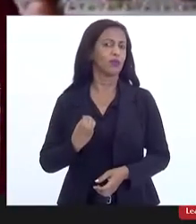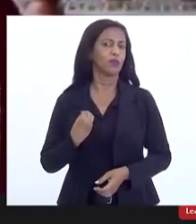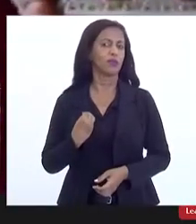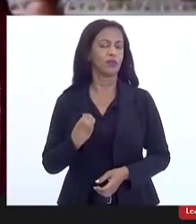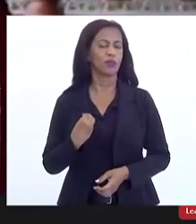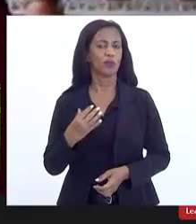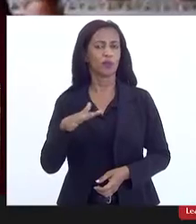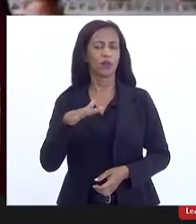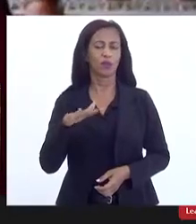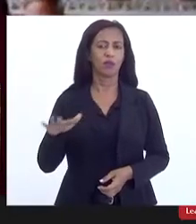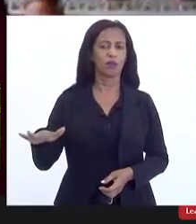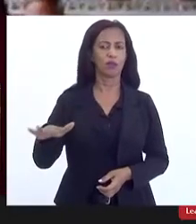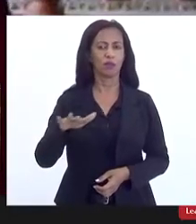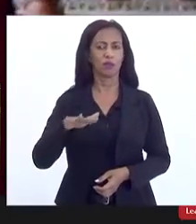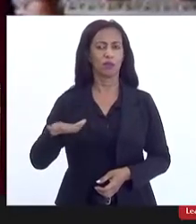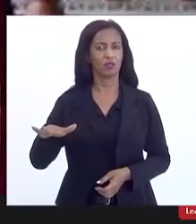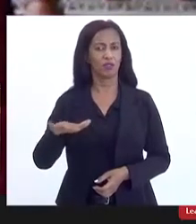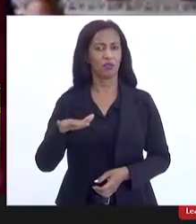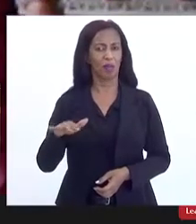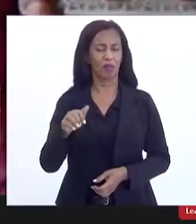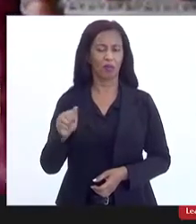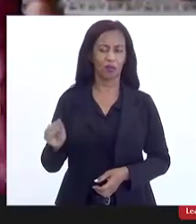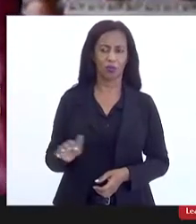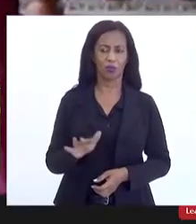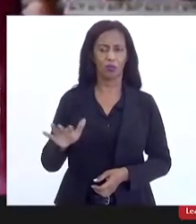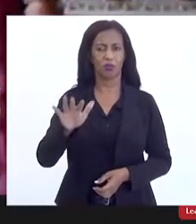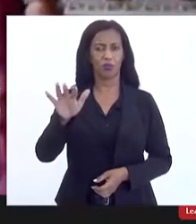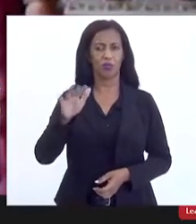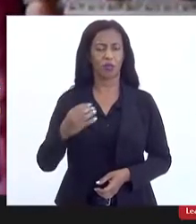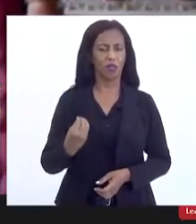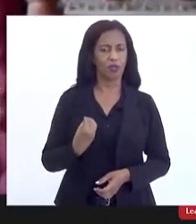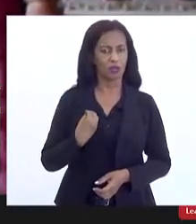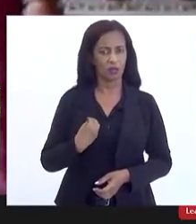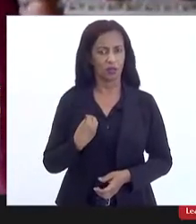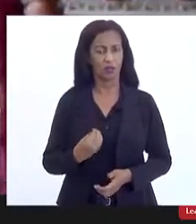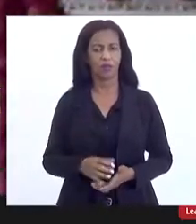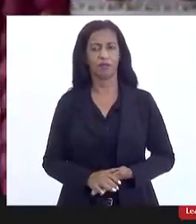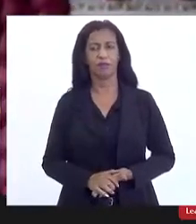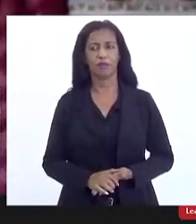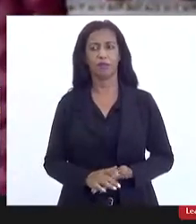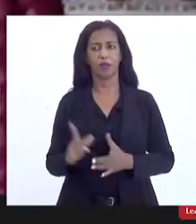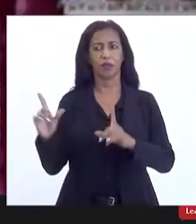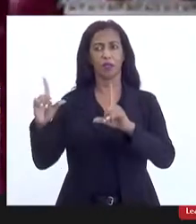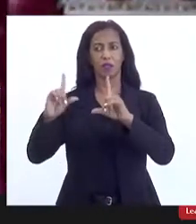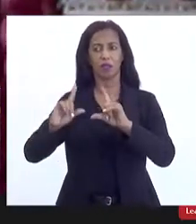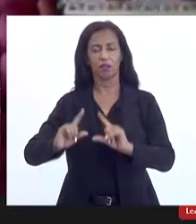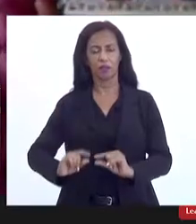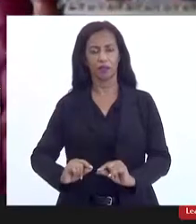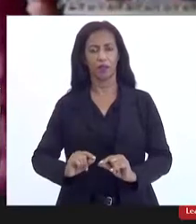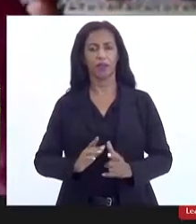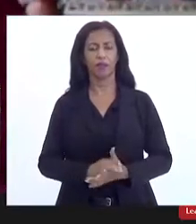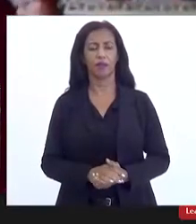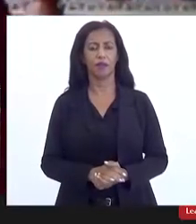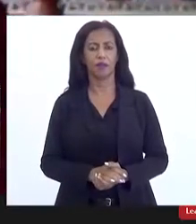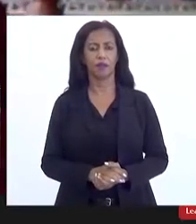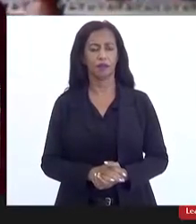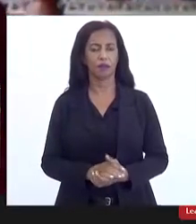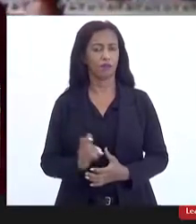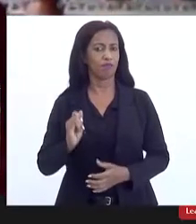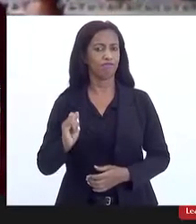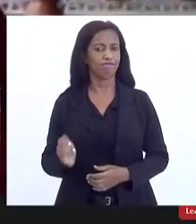nos seus espaços de vivência, de reprodução de vida, e diminui a